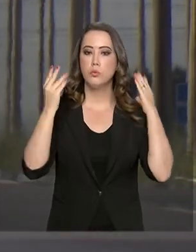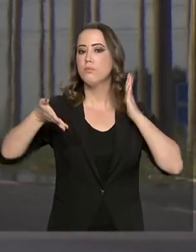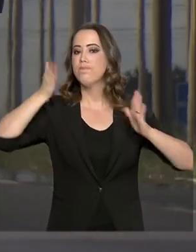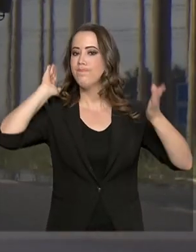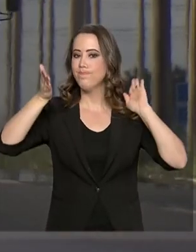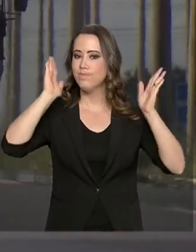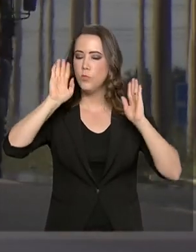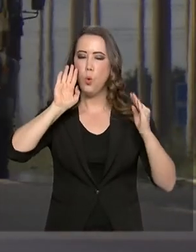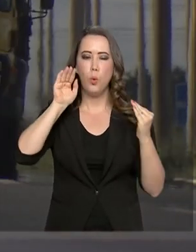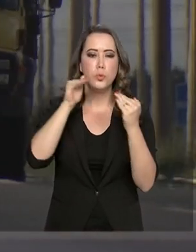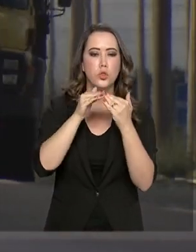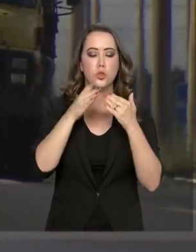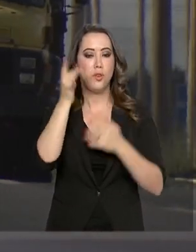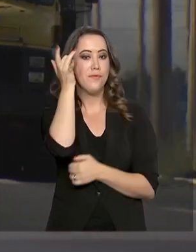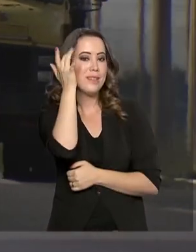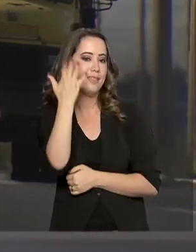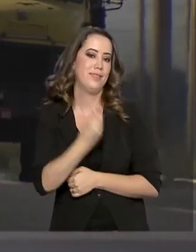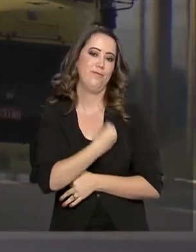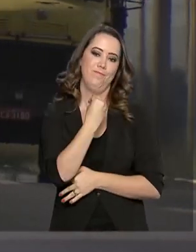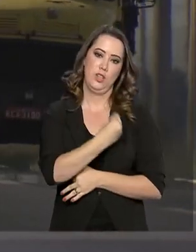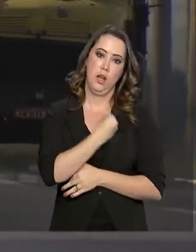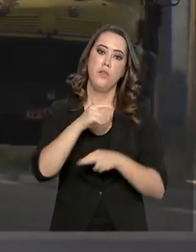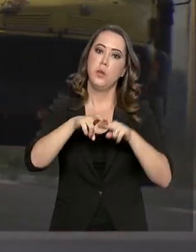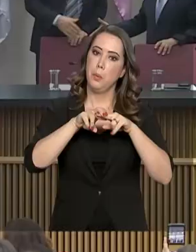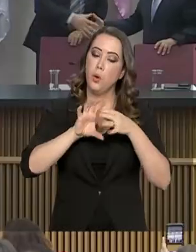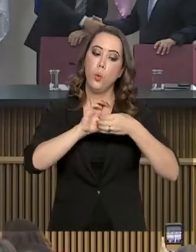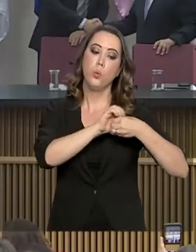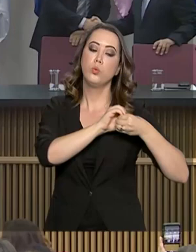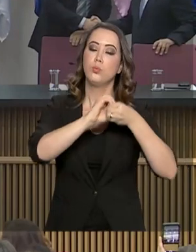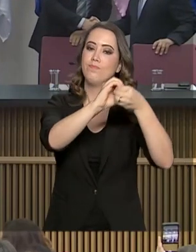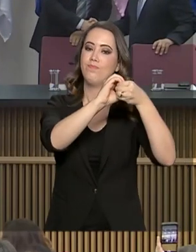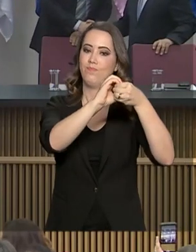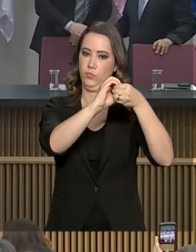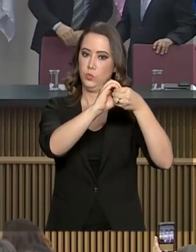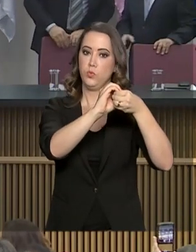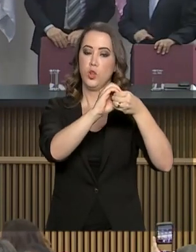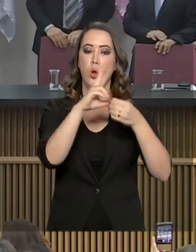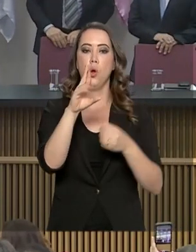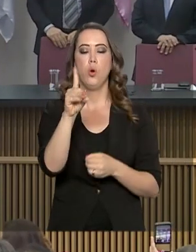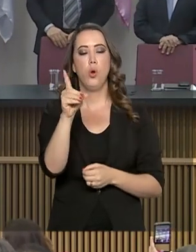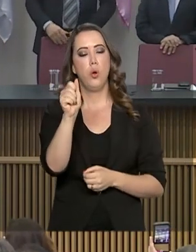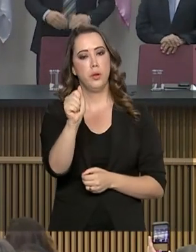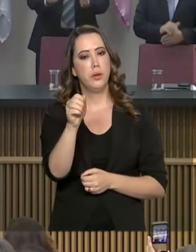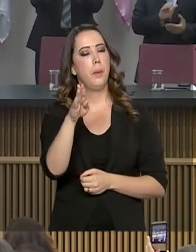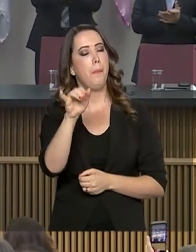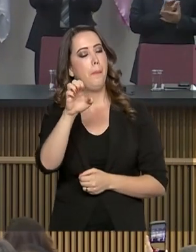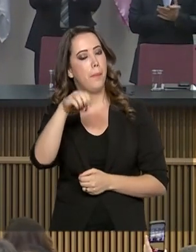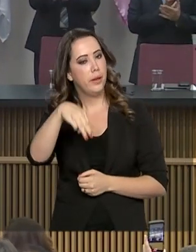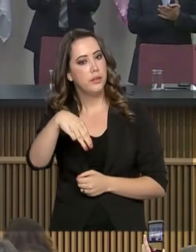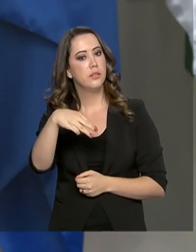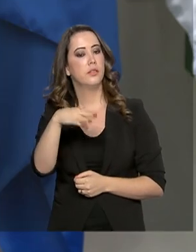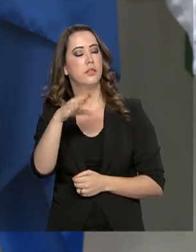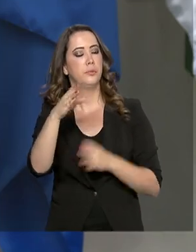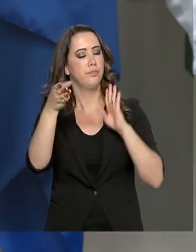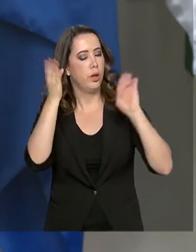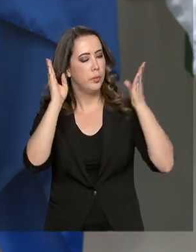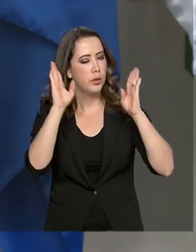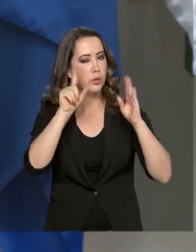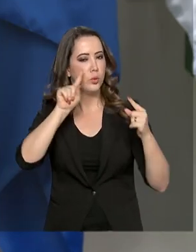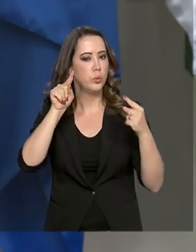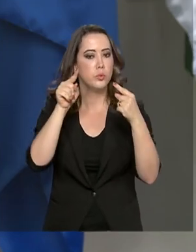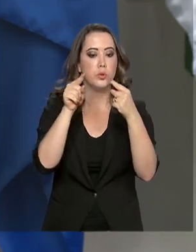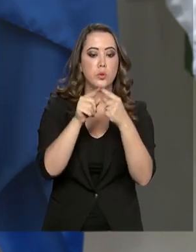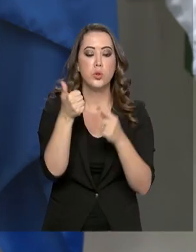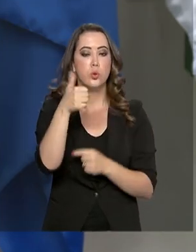facilitar a vida da categoria por meio do cooperativismo. O Roda Bem Caminhoneiro prevê investimentos do Governo Federal de cerca de